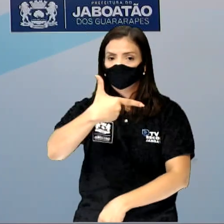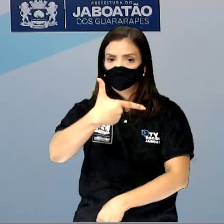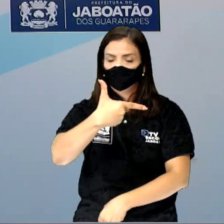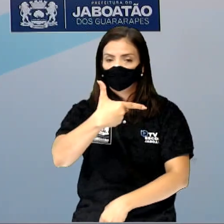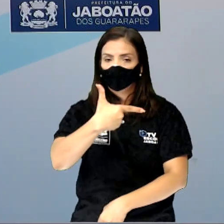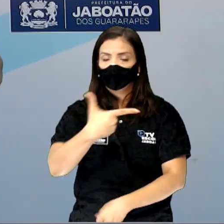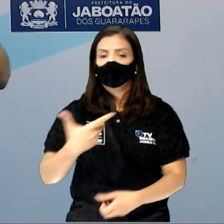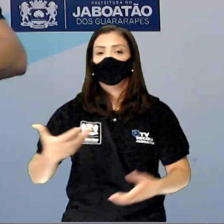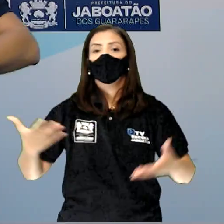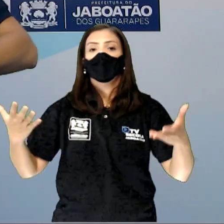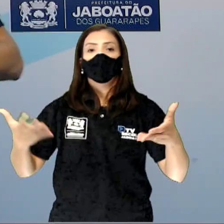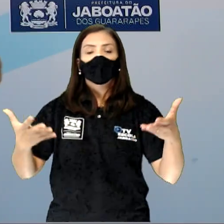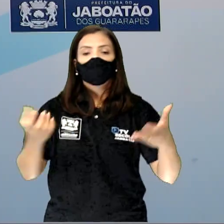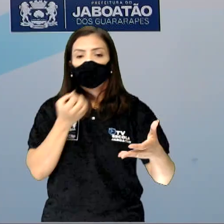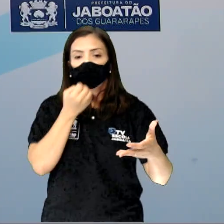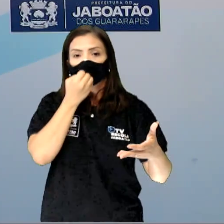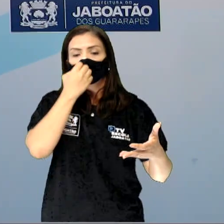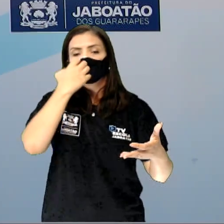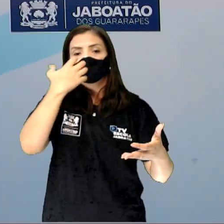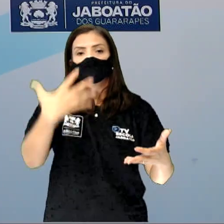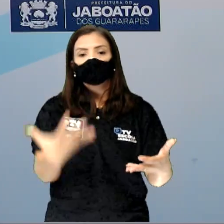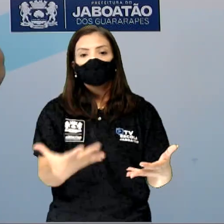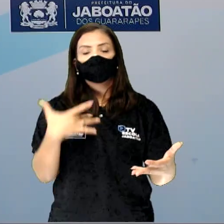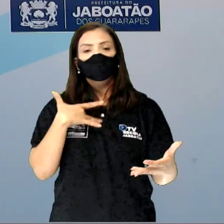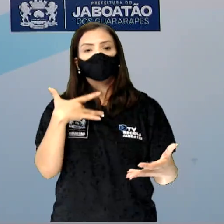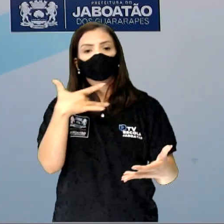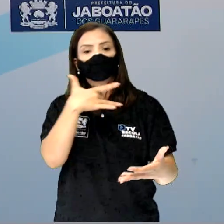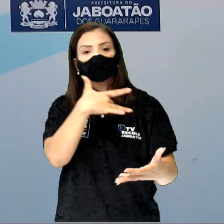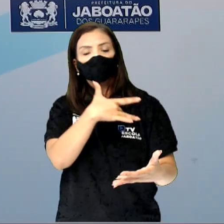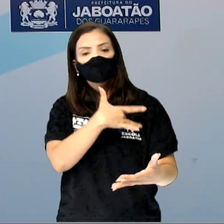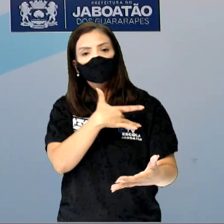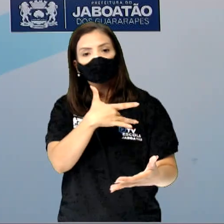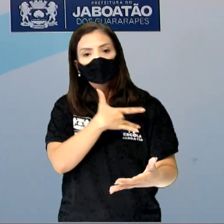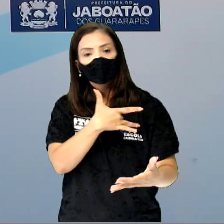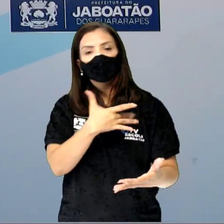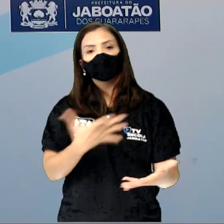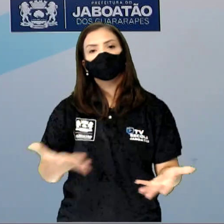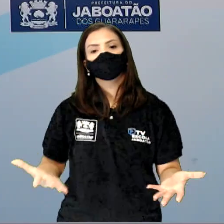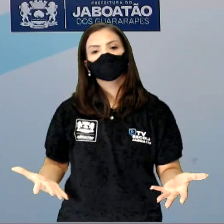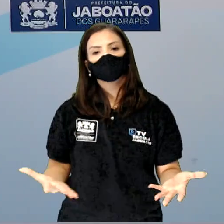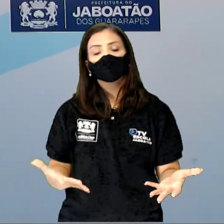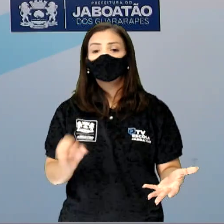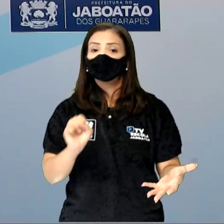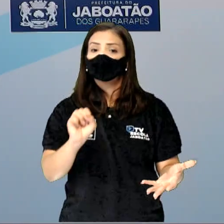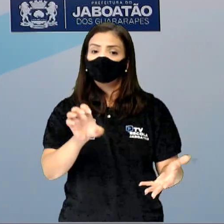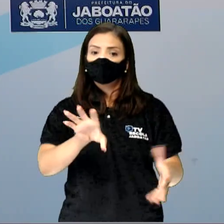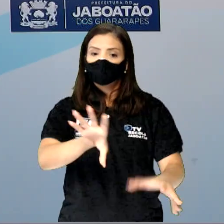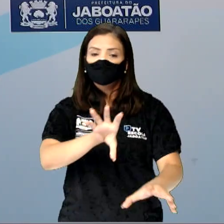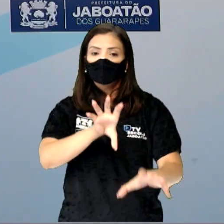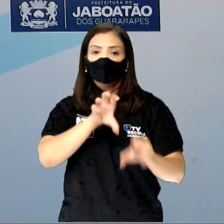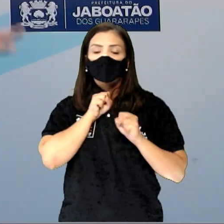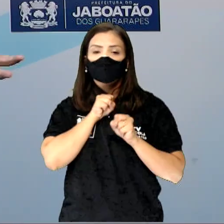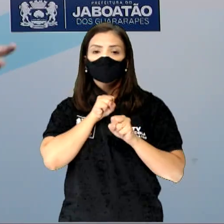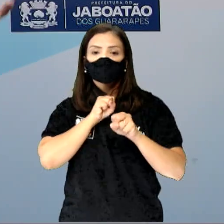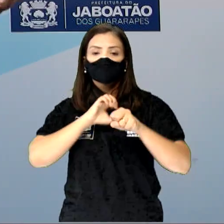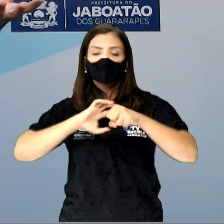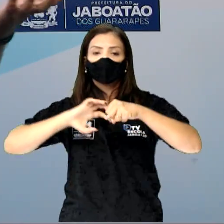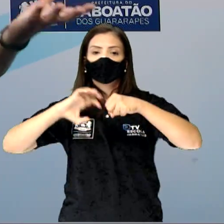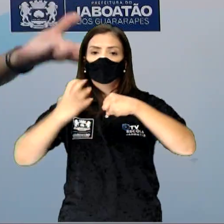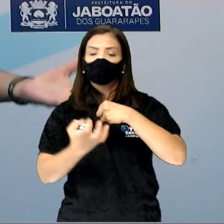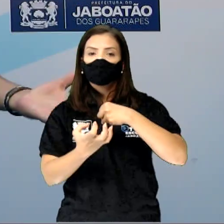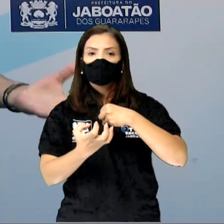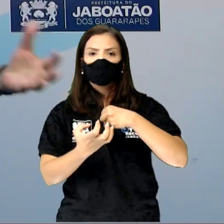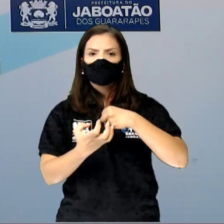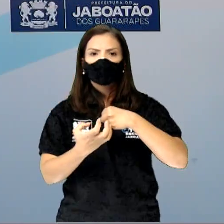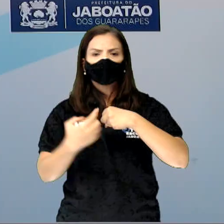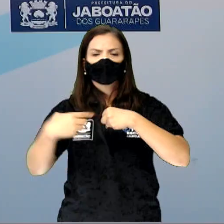probabilidade de boa resposta imunológica, caso você adquira o vírus. E você não precise, por exemplo, ir para uma